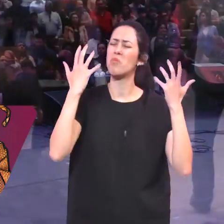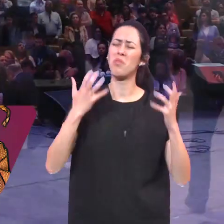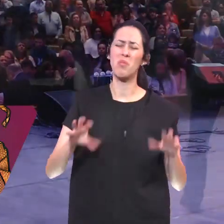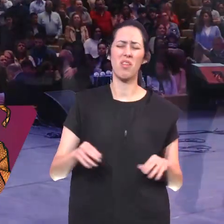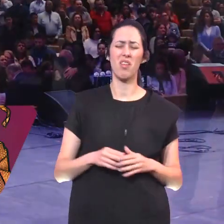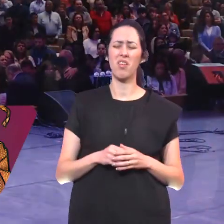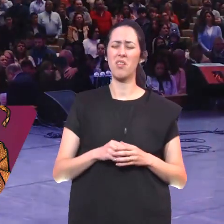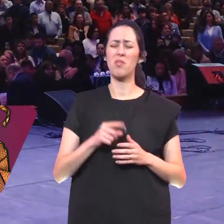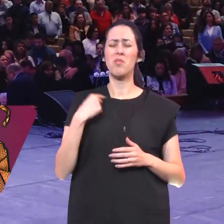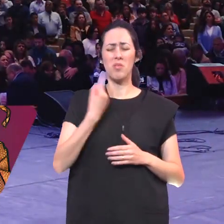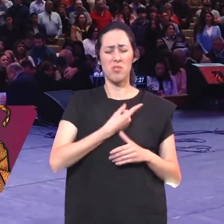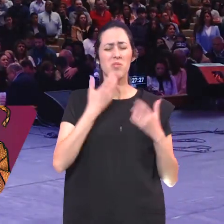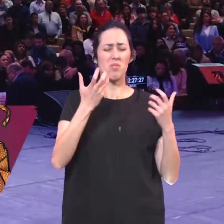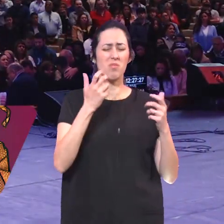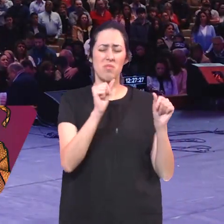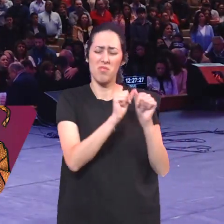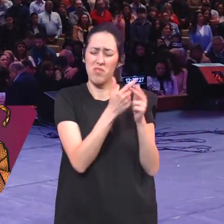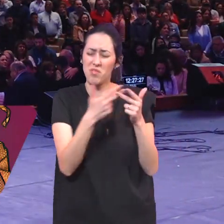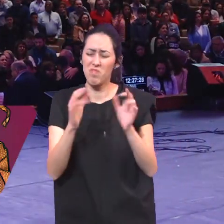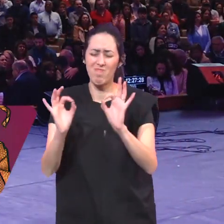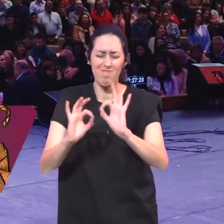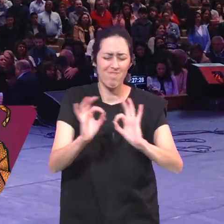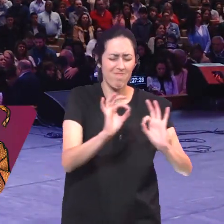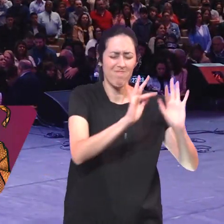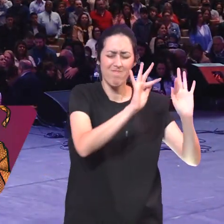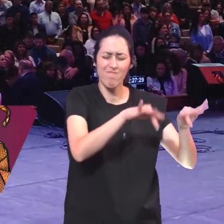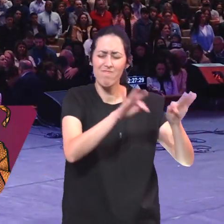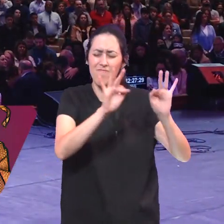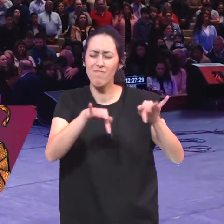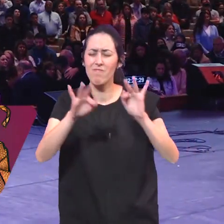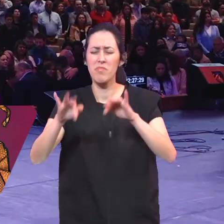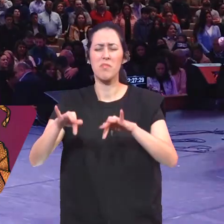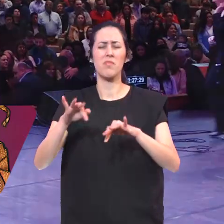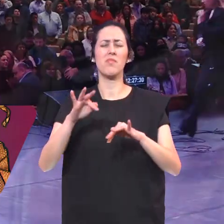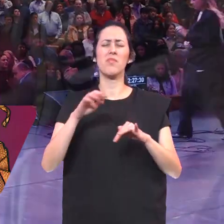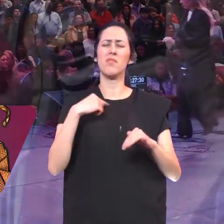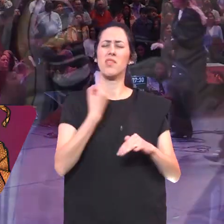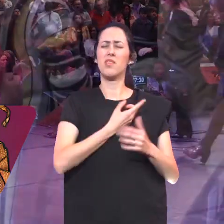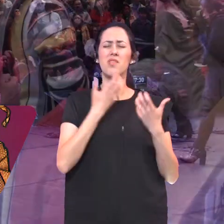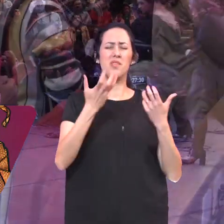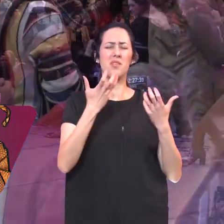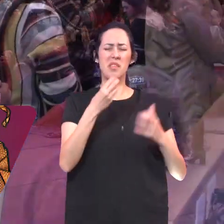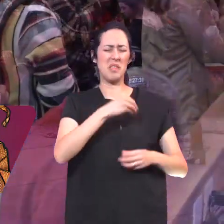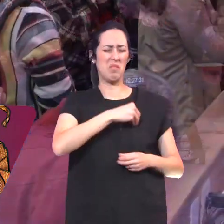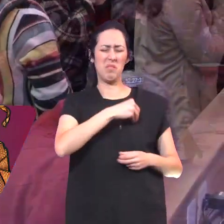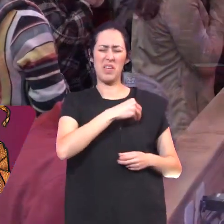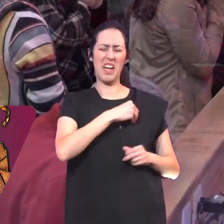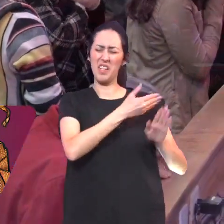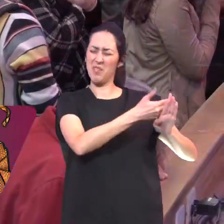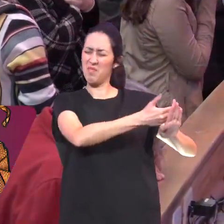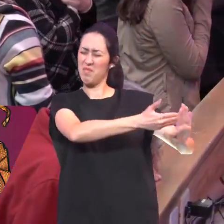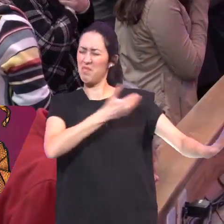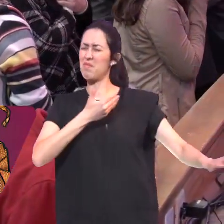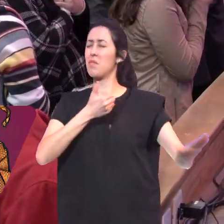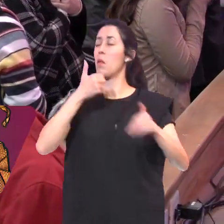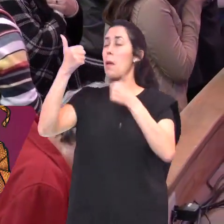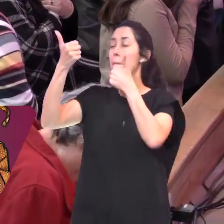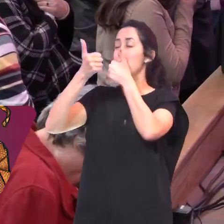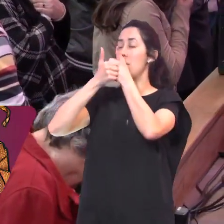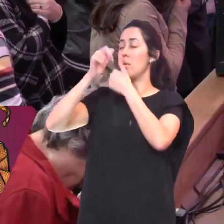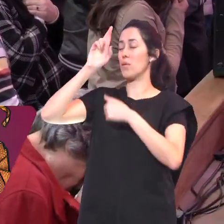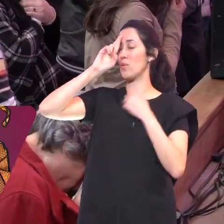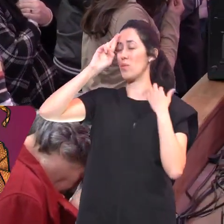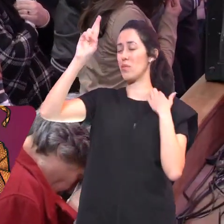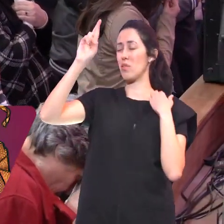terminar o que começamos Queremos viver longe do pecado Perto do Senhor E queremos que a nossa